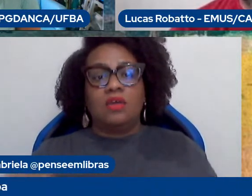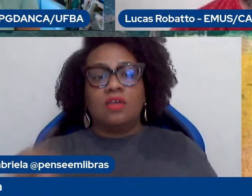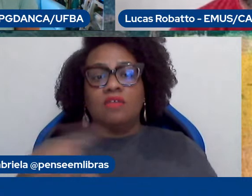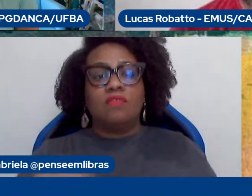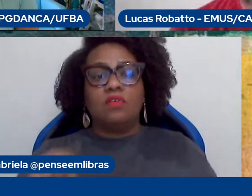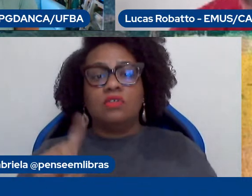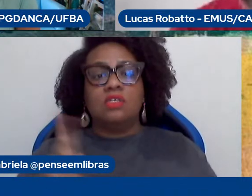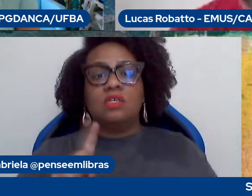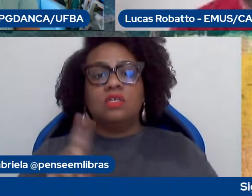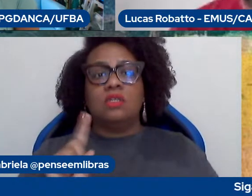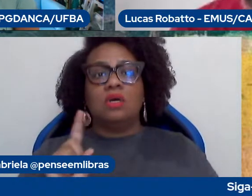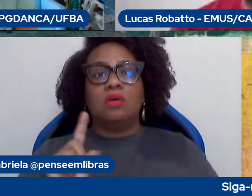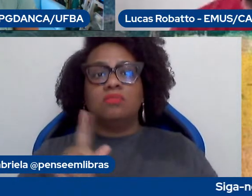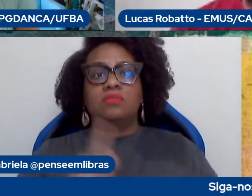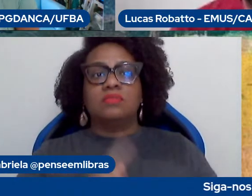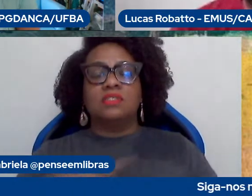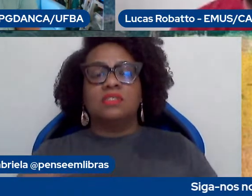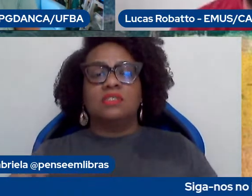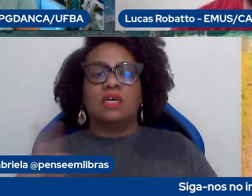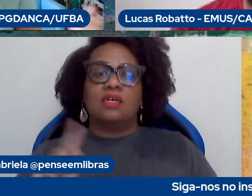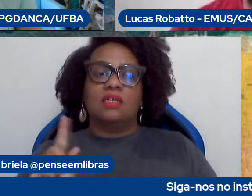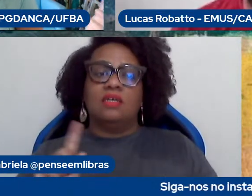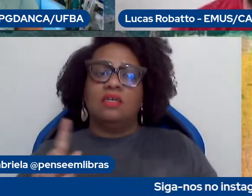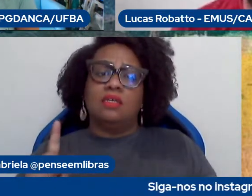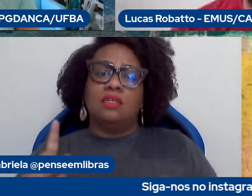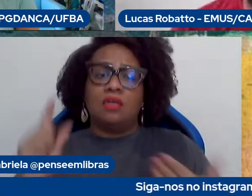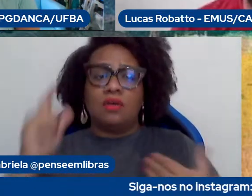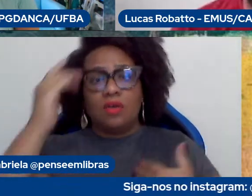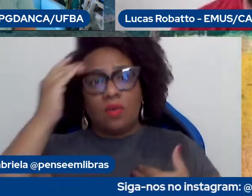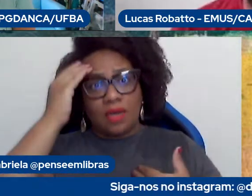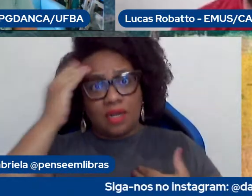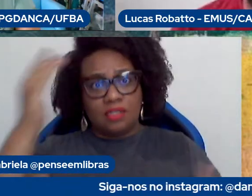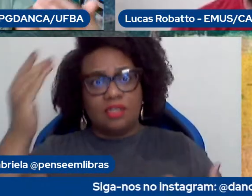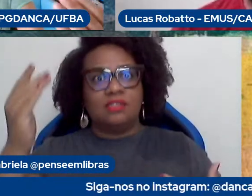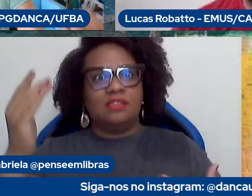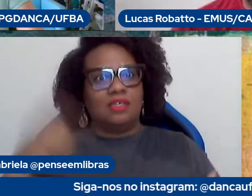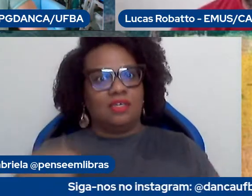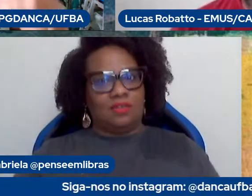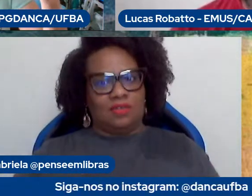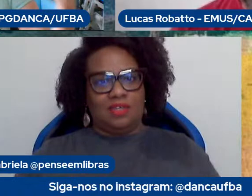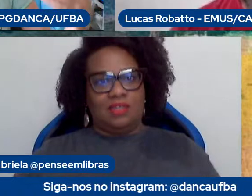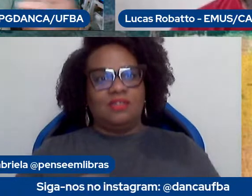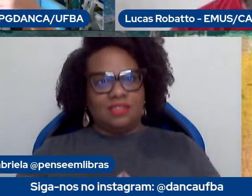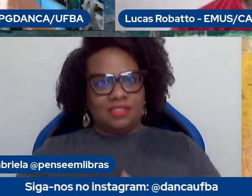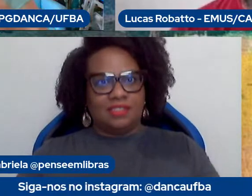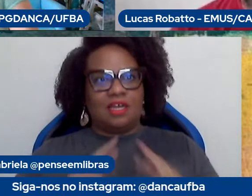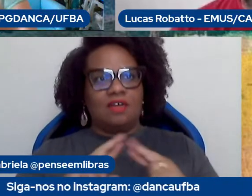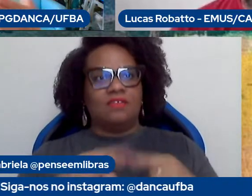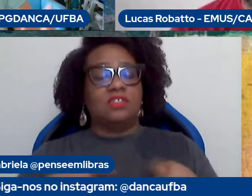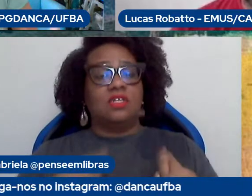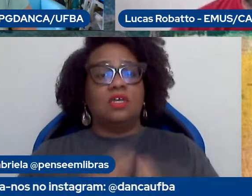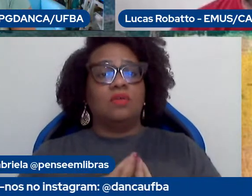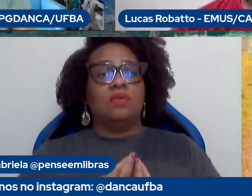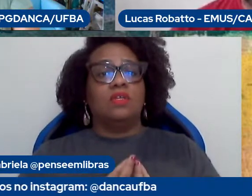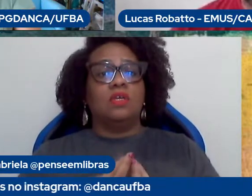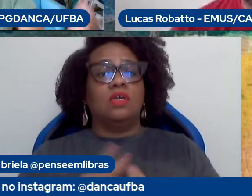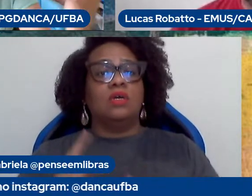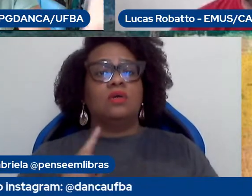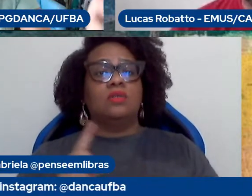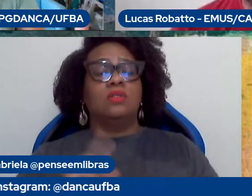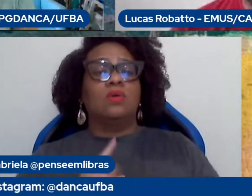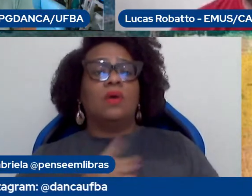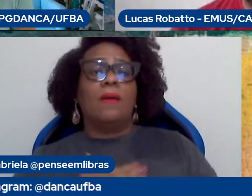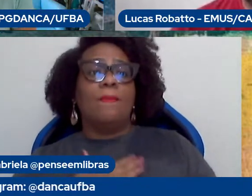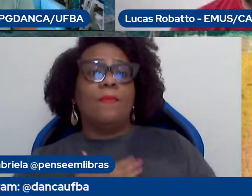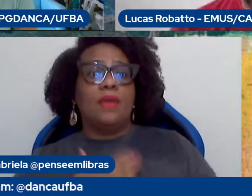saírem, então, assim, estou aqui agradecendo, falando que eu estava na reunião, estou relatando algo não só meu, algo que estava lá, está